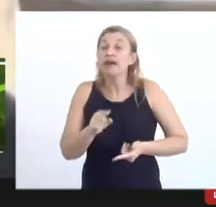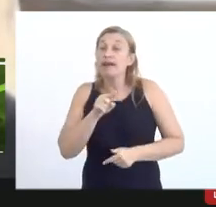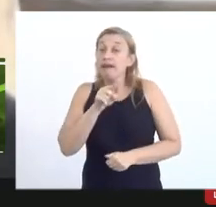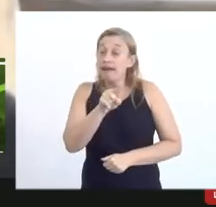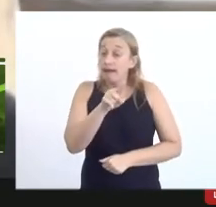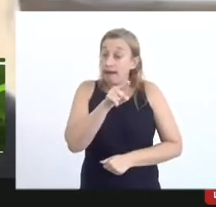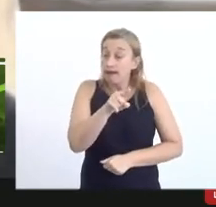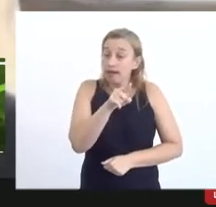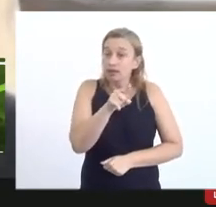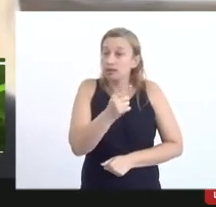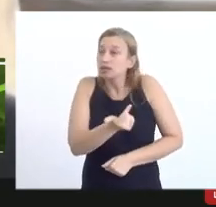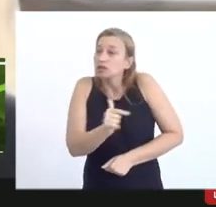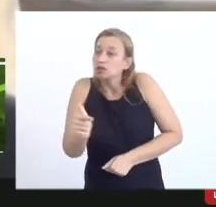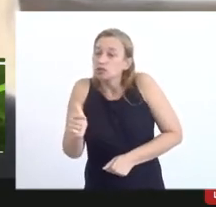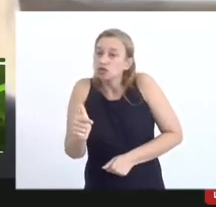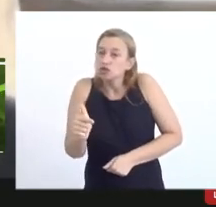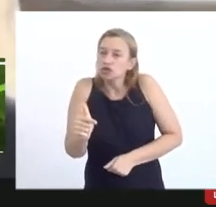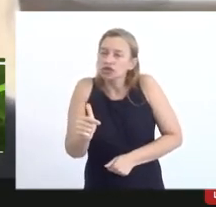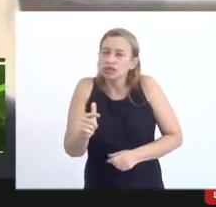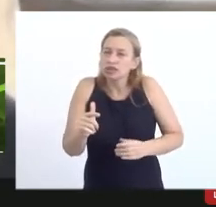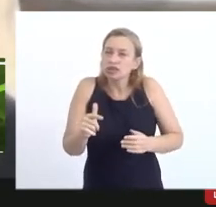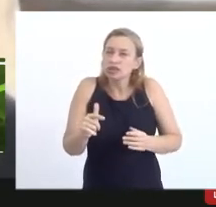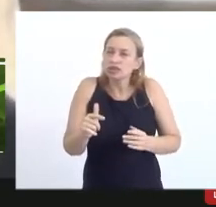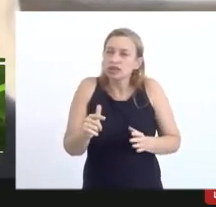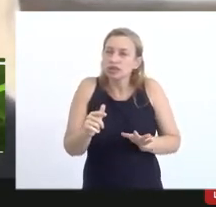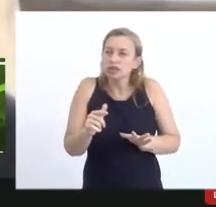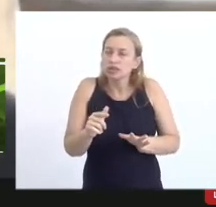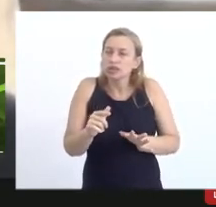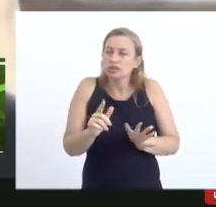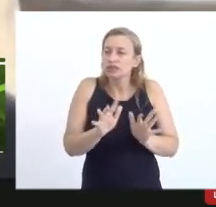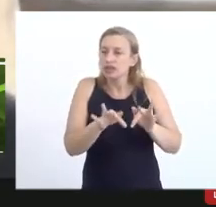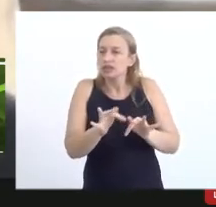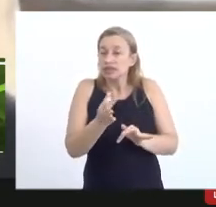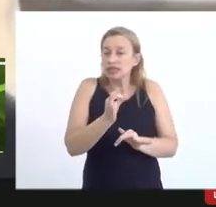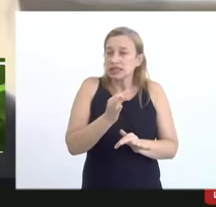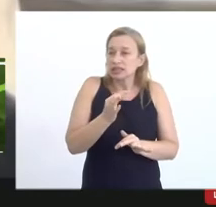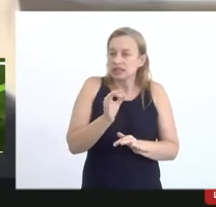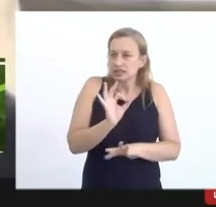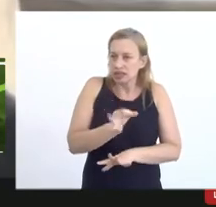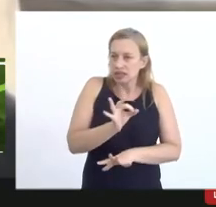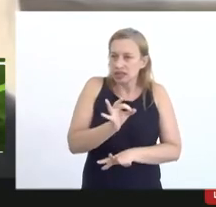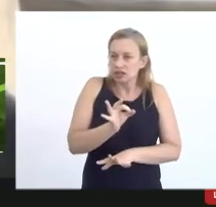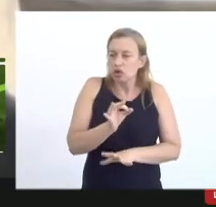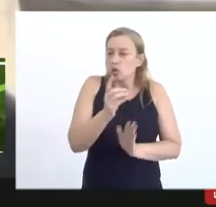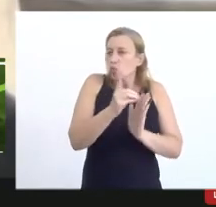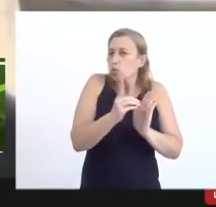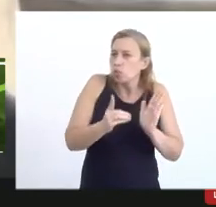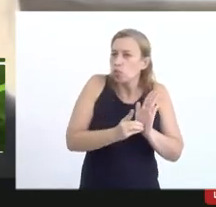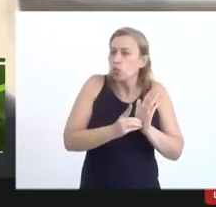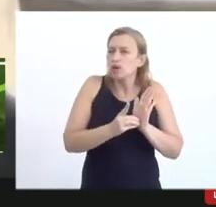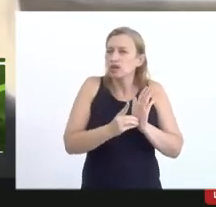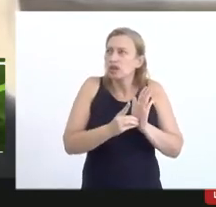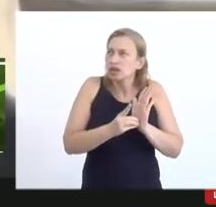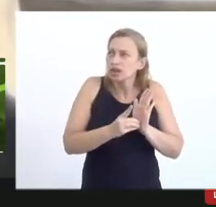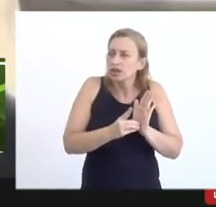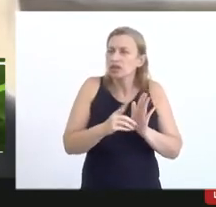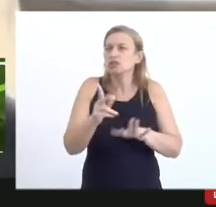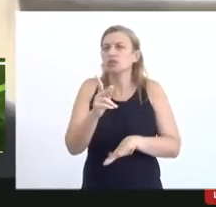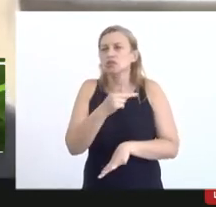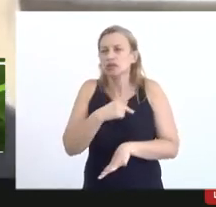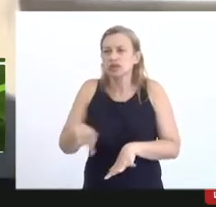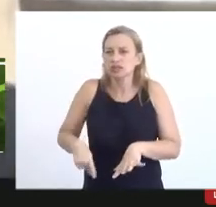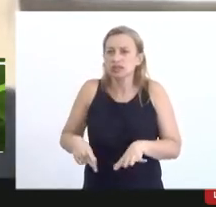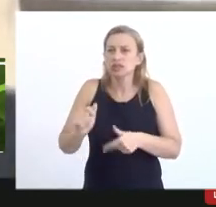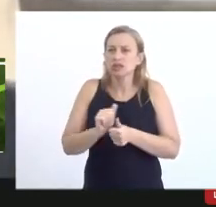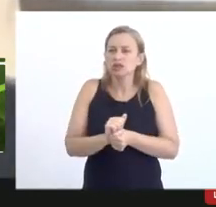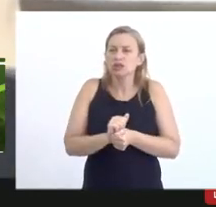não tinha acabou-se legal o acabou-se legal criado pelo Executivo foi um decreto presidencial que